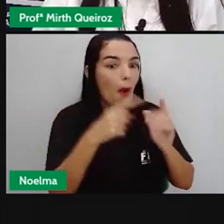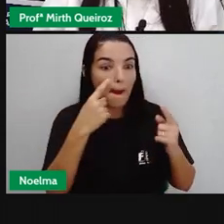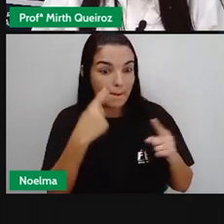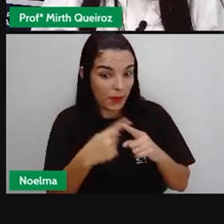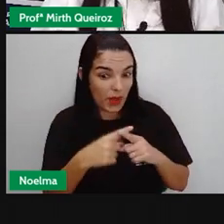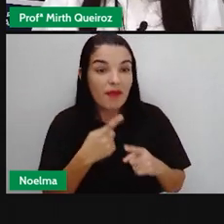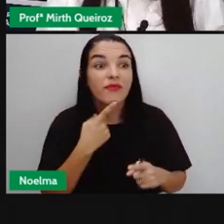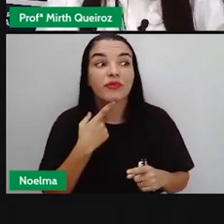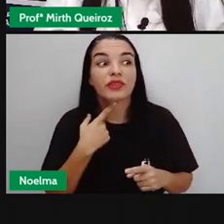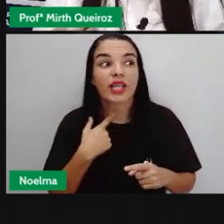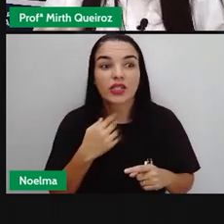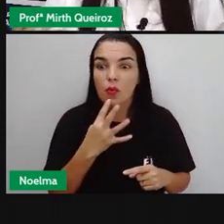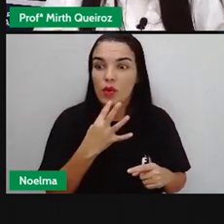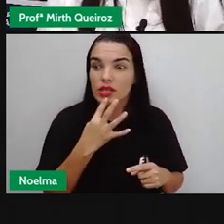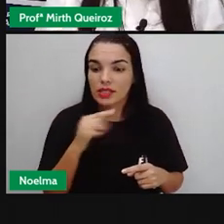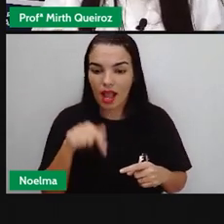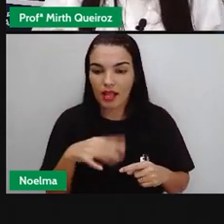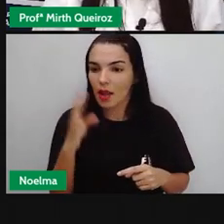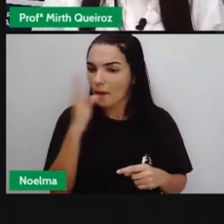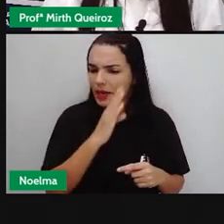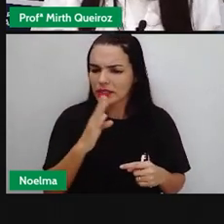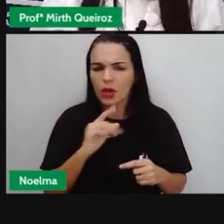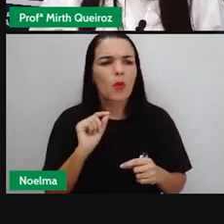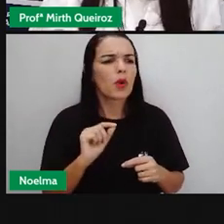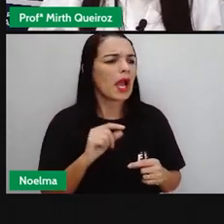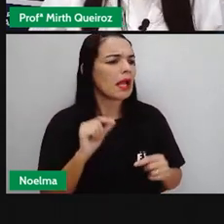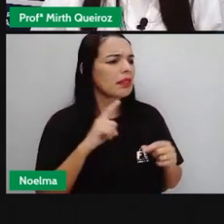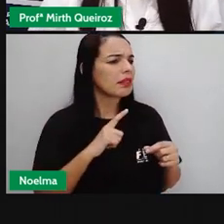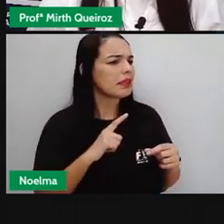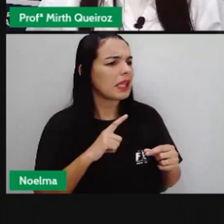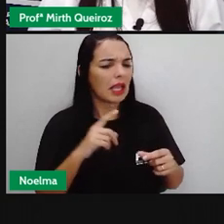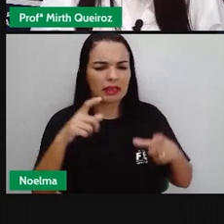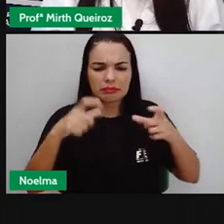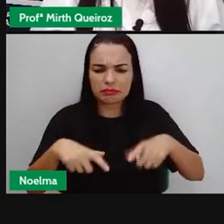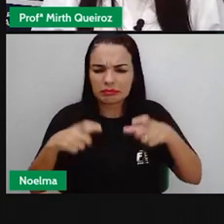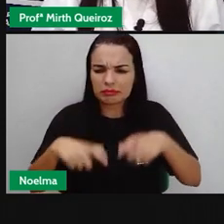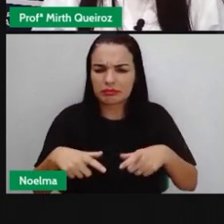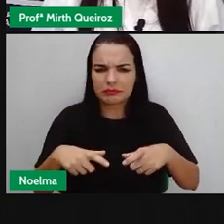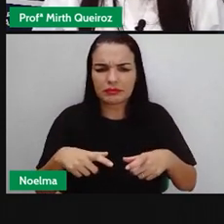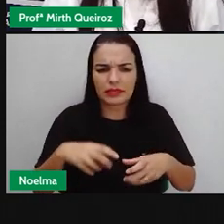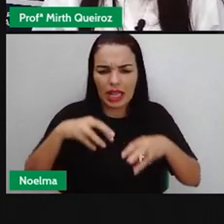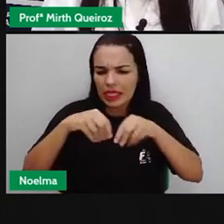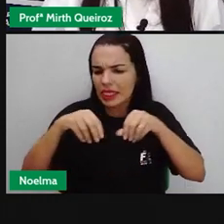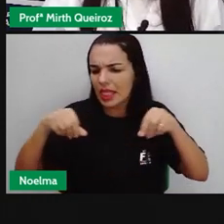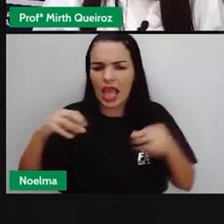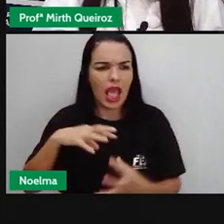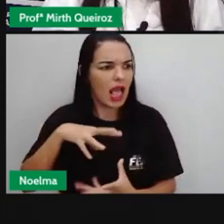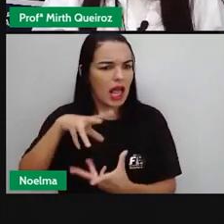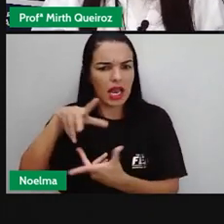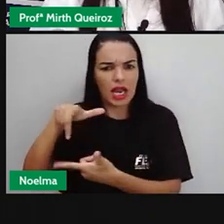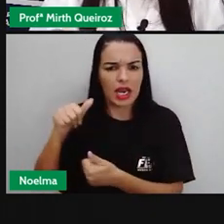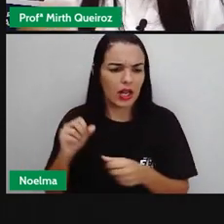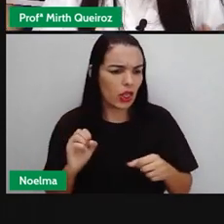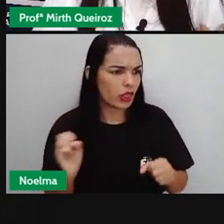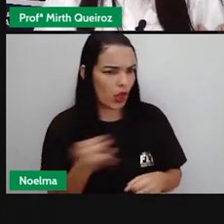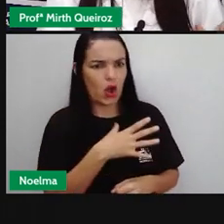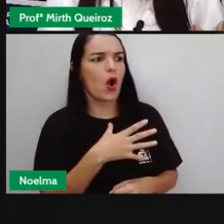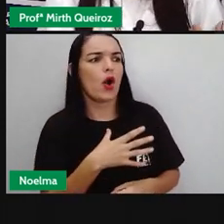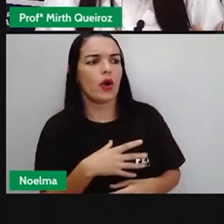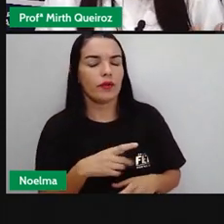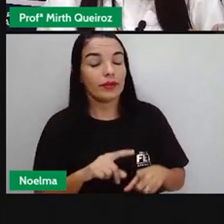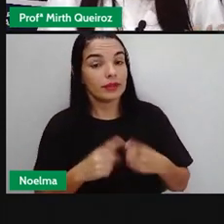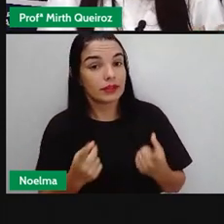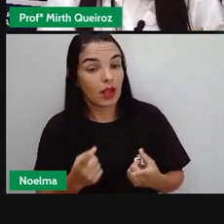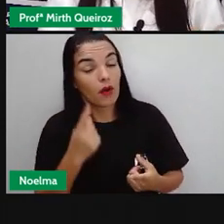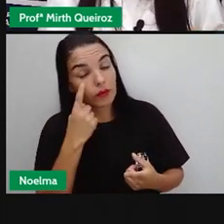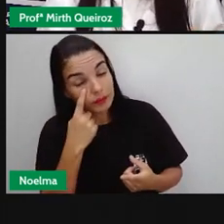o Brasil, tentando descobrir o que que tinha aqui e, de certa forma, poderiam ajudá-los, né? Igual a